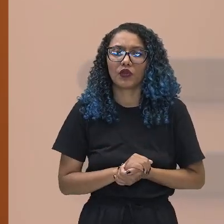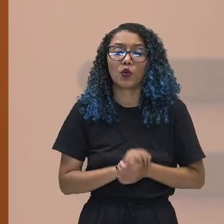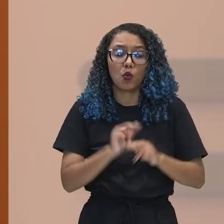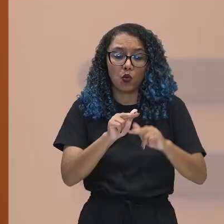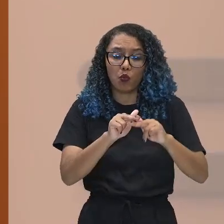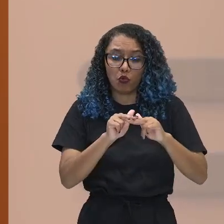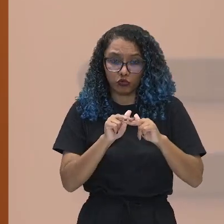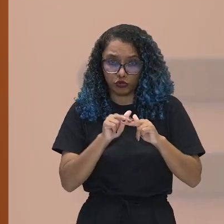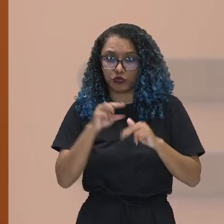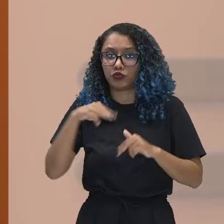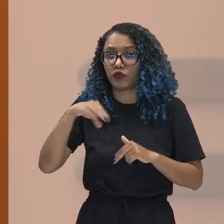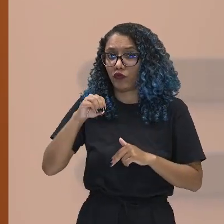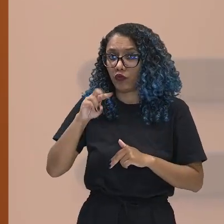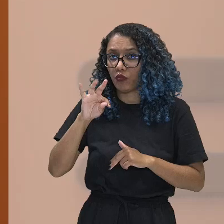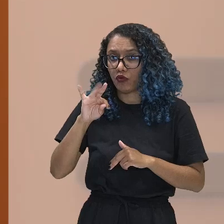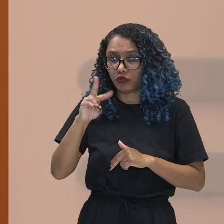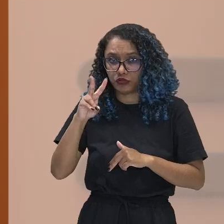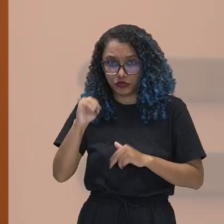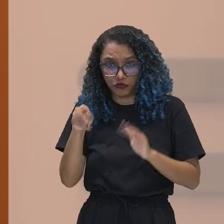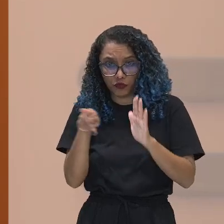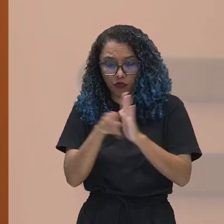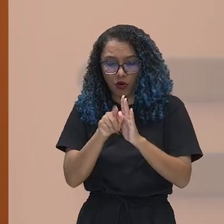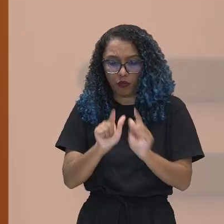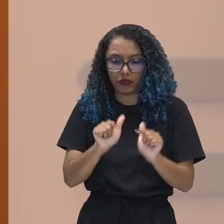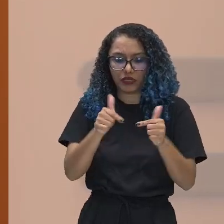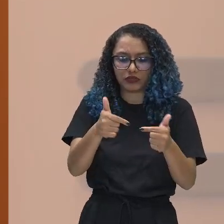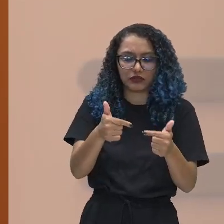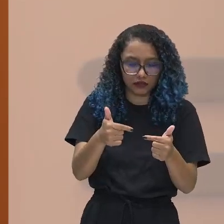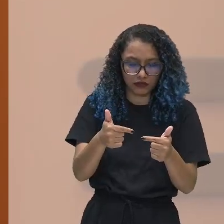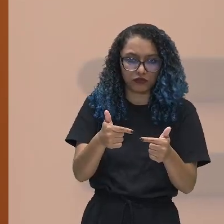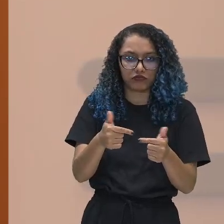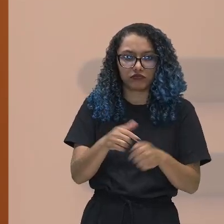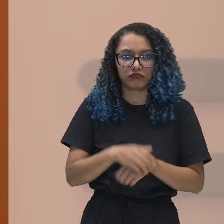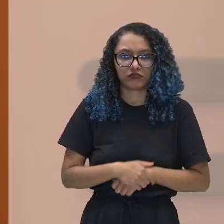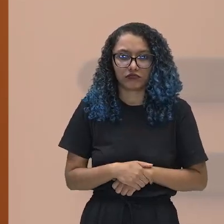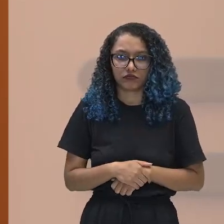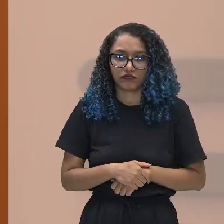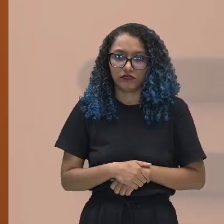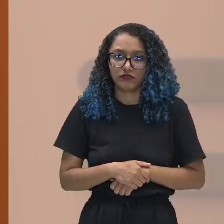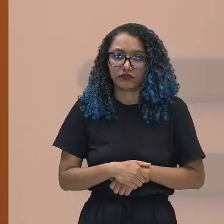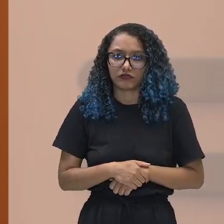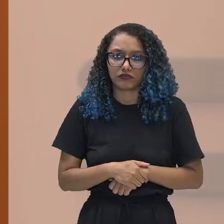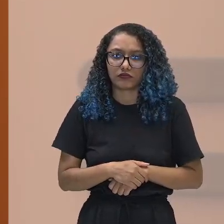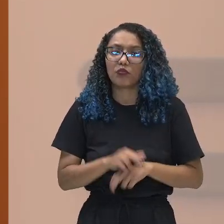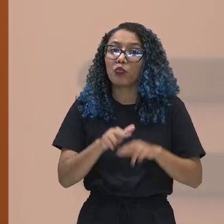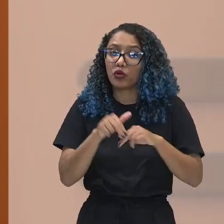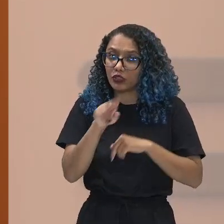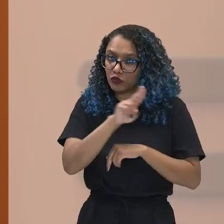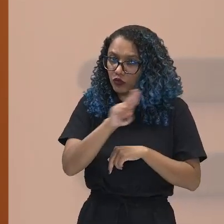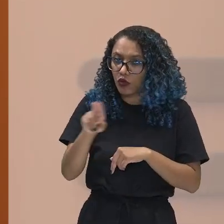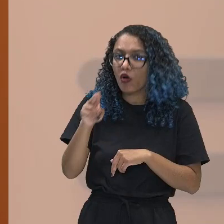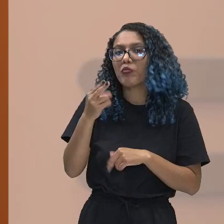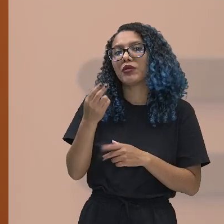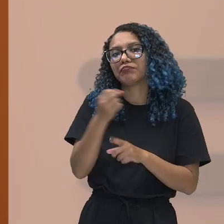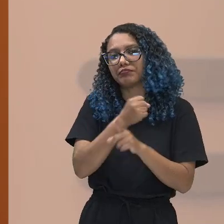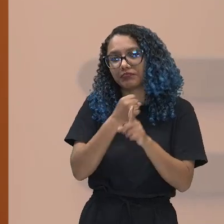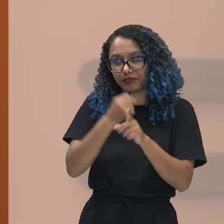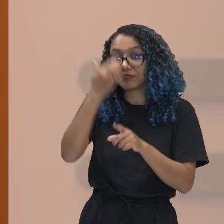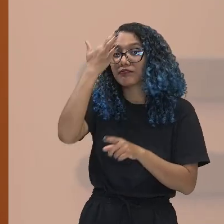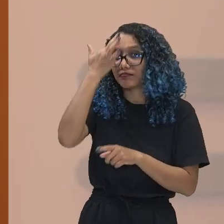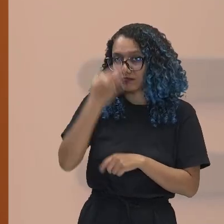da ação. Certo? Por isso, é uma sociologia compreensiva. Você vai, então,